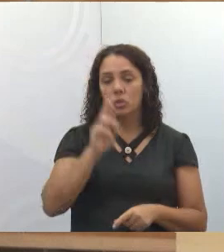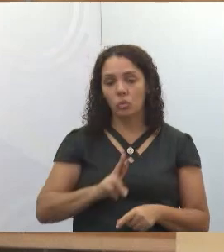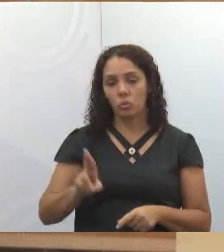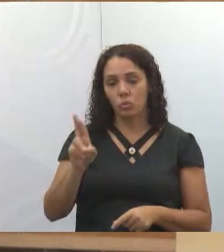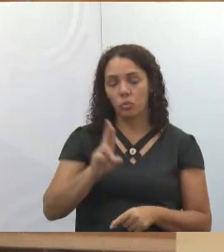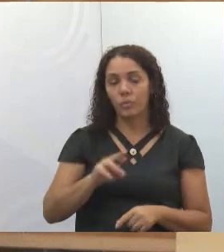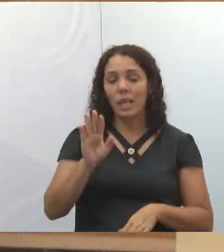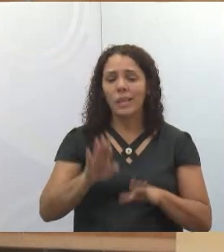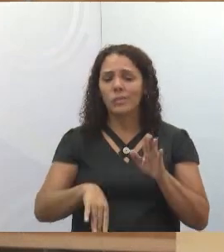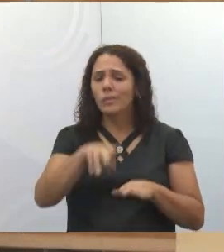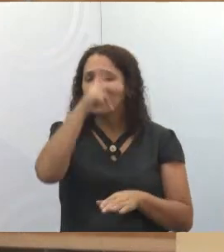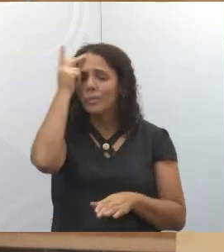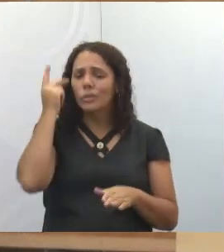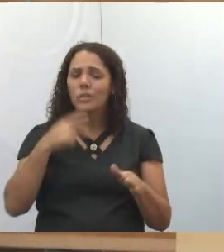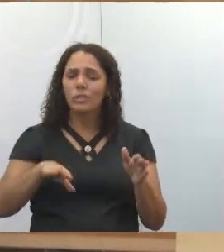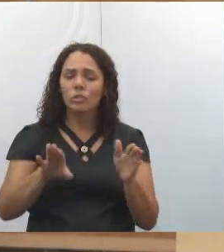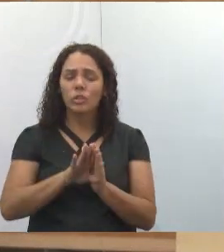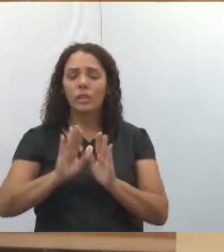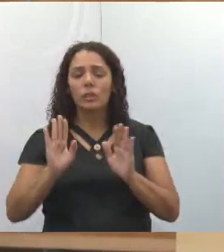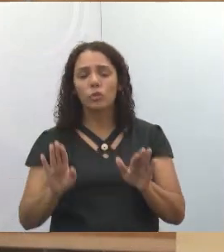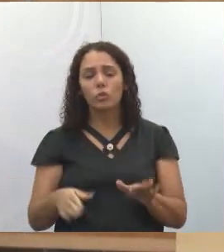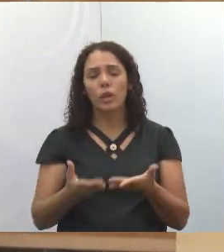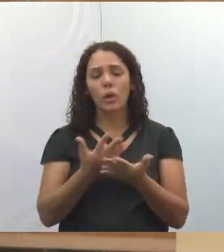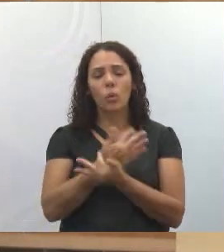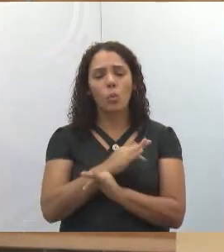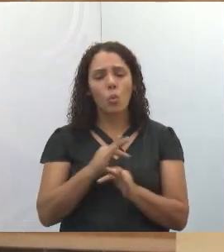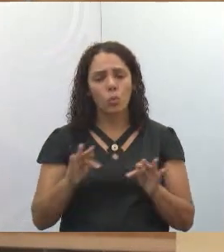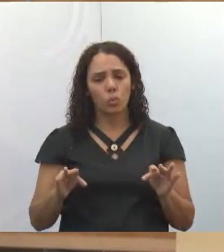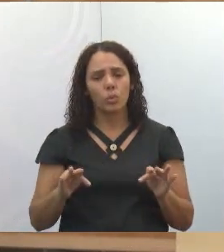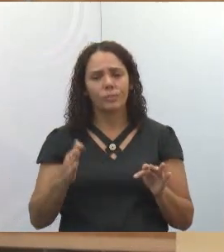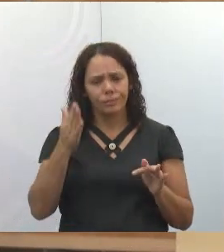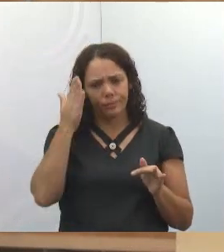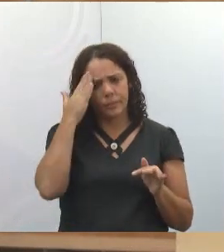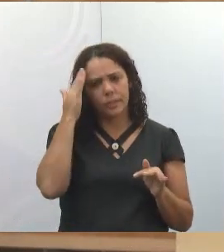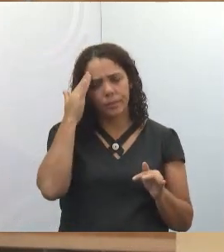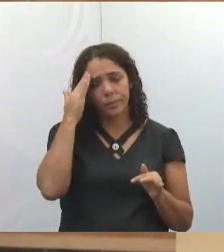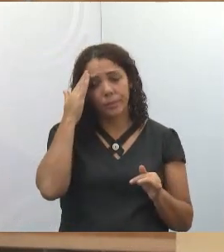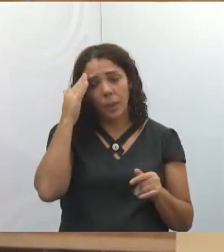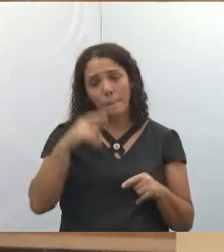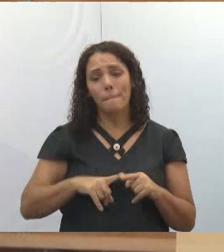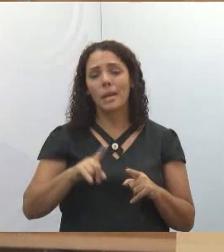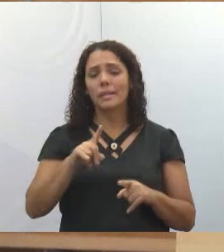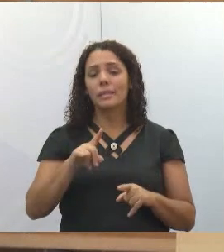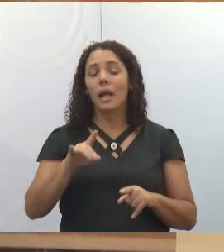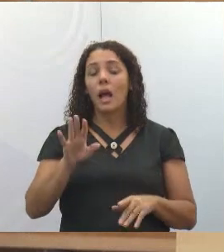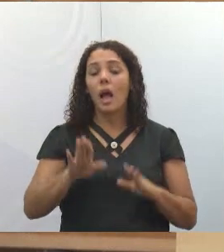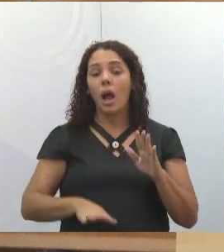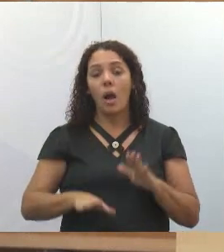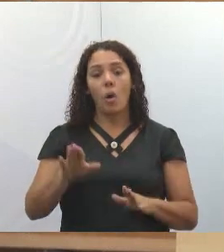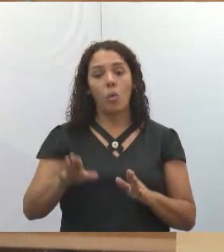nas UBSs já com as suas dores, a gente entende isso, mas tem alguns que chegam exaltados,